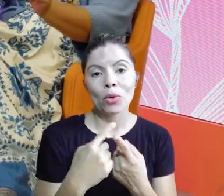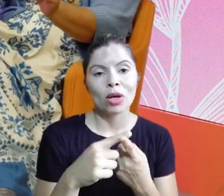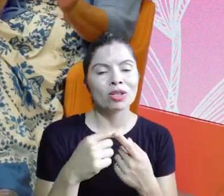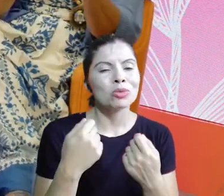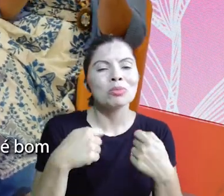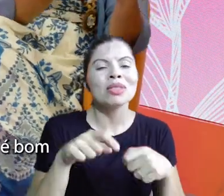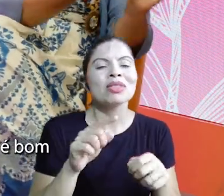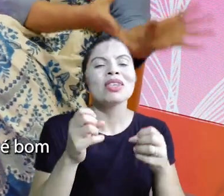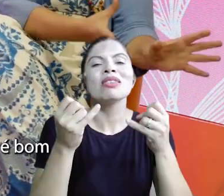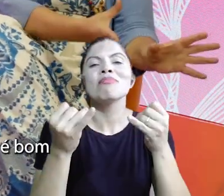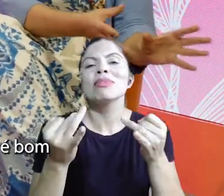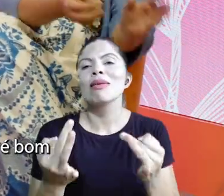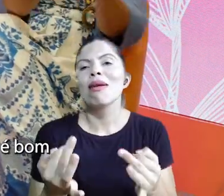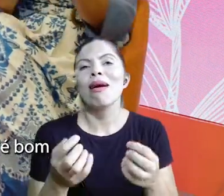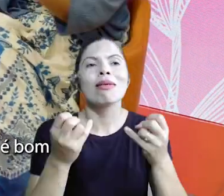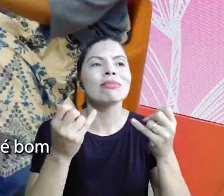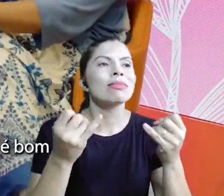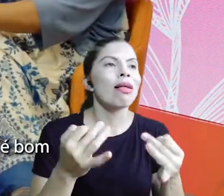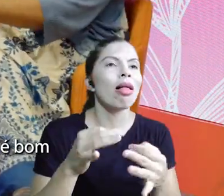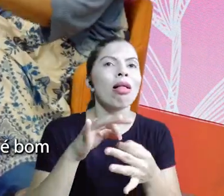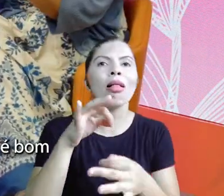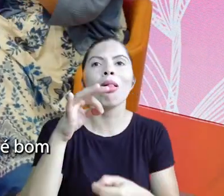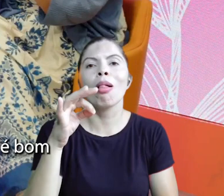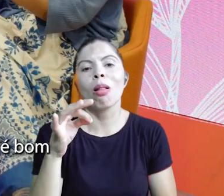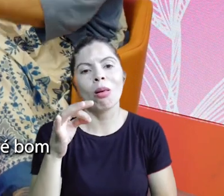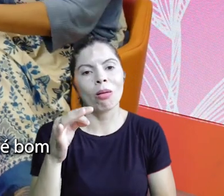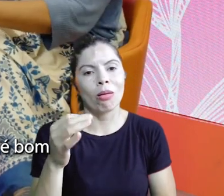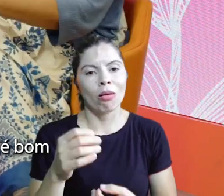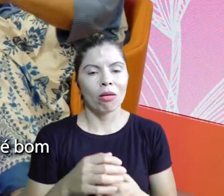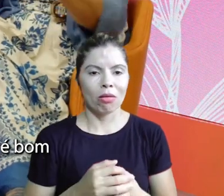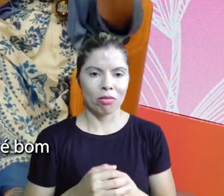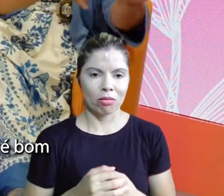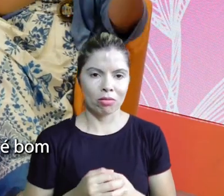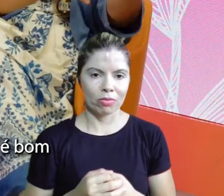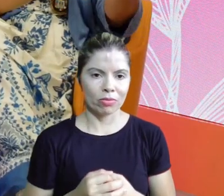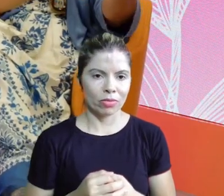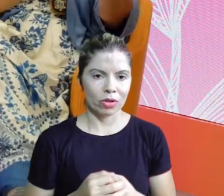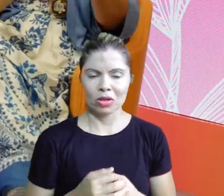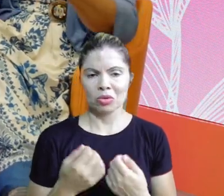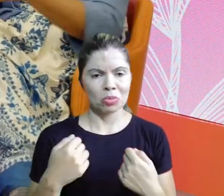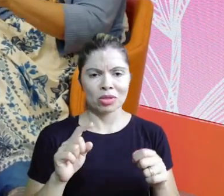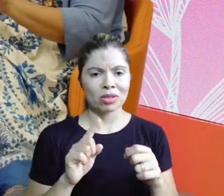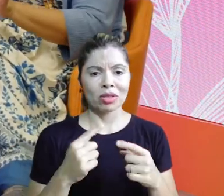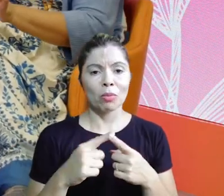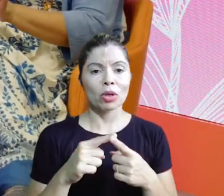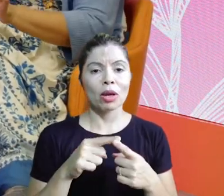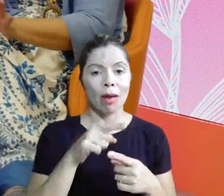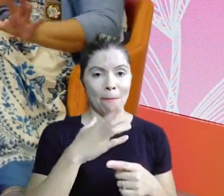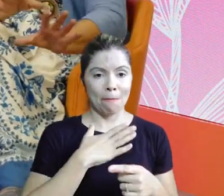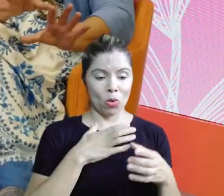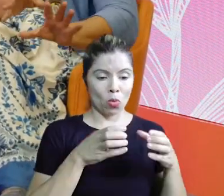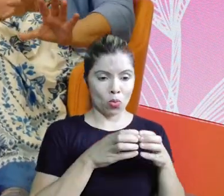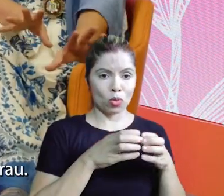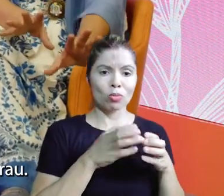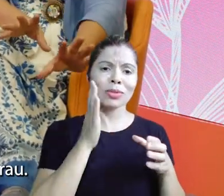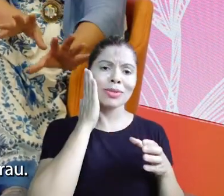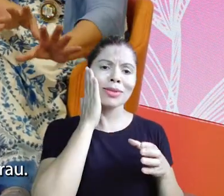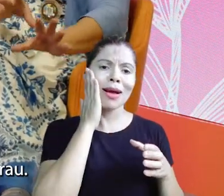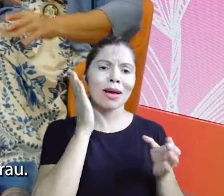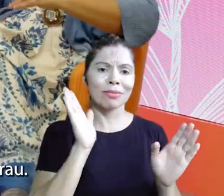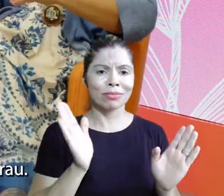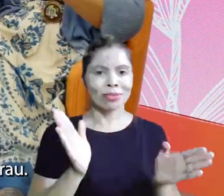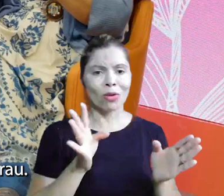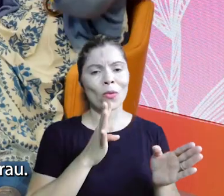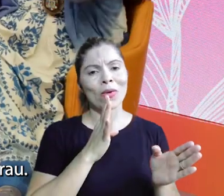não vai precisar explicar que não tira o Jussara come o Pupunha que o Pupunha é bom e deixa o Jussara na floresta isso aí eu não preciso explicar para a minha rede porque ela já